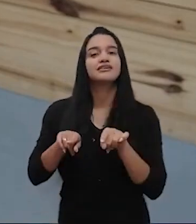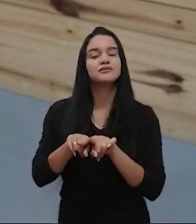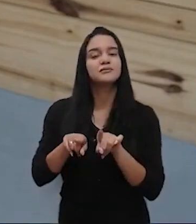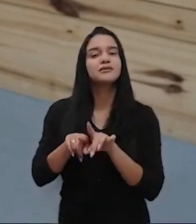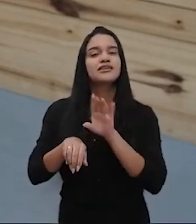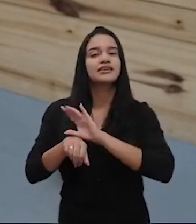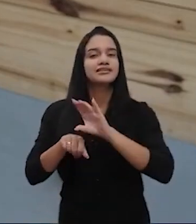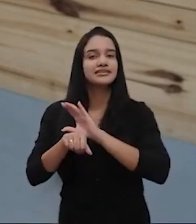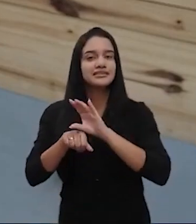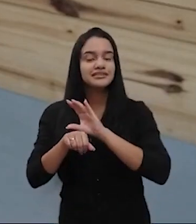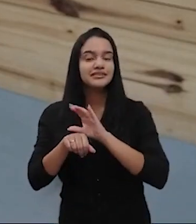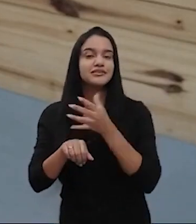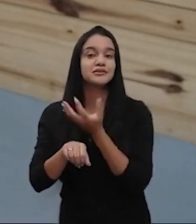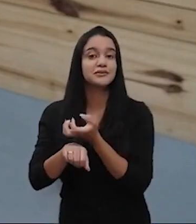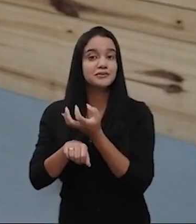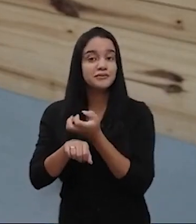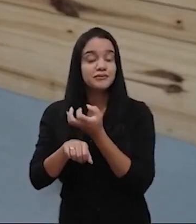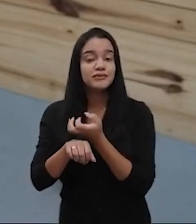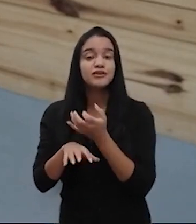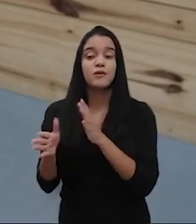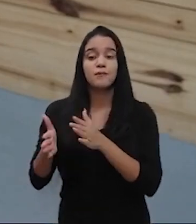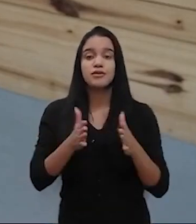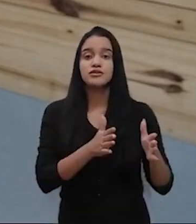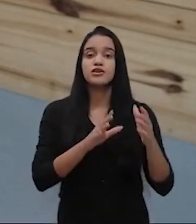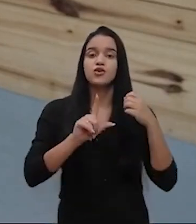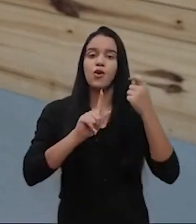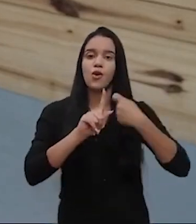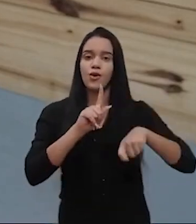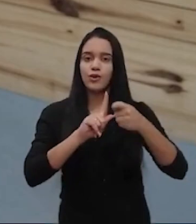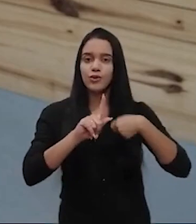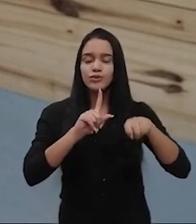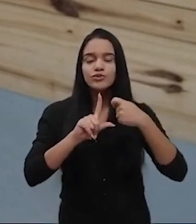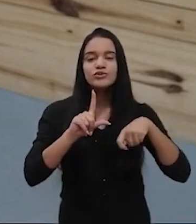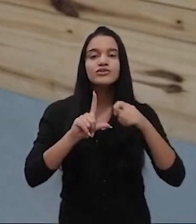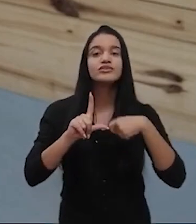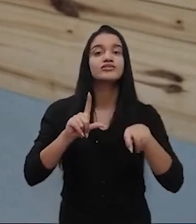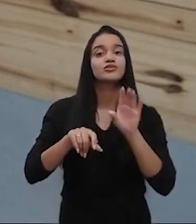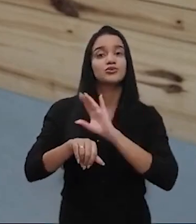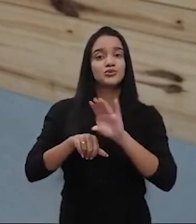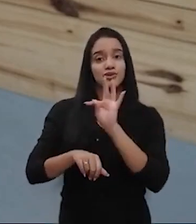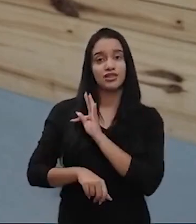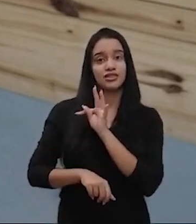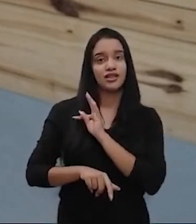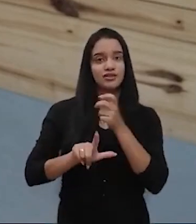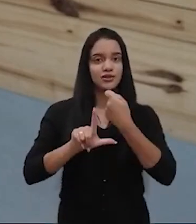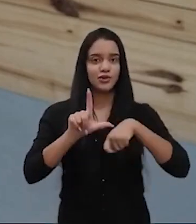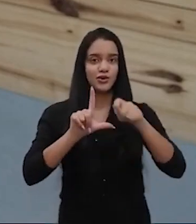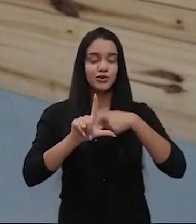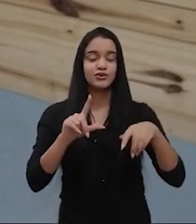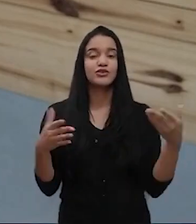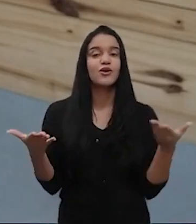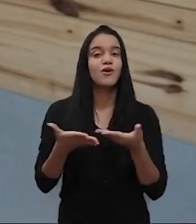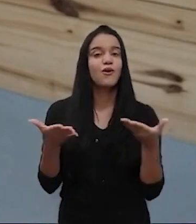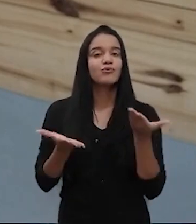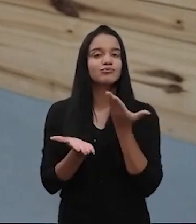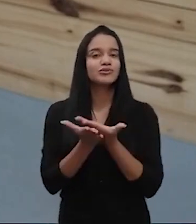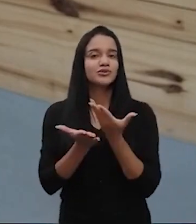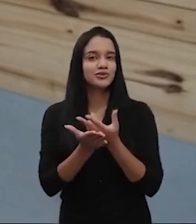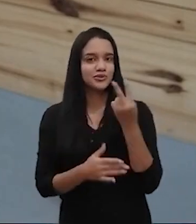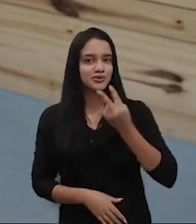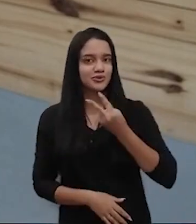Inovação, dentro do módulo de Processos Logísticos. Para o curso Técnico em Logística. Estamos hoje na unidade 2.